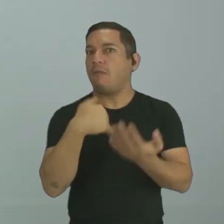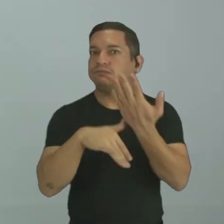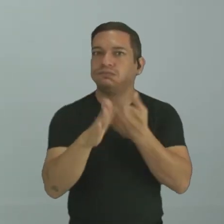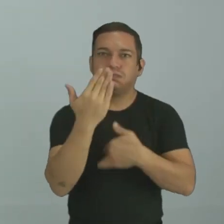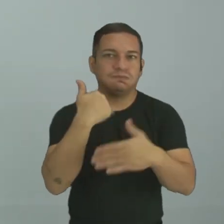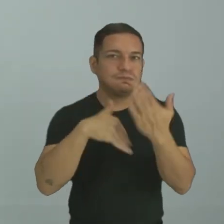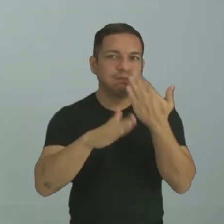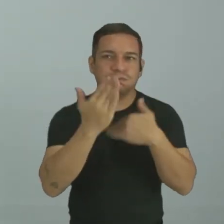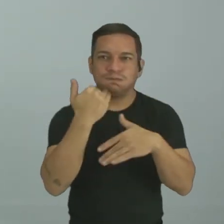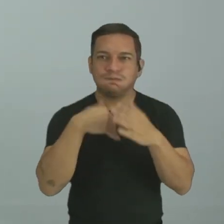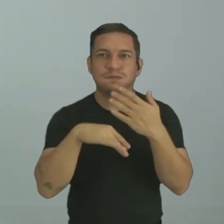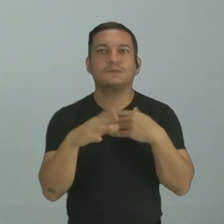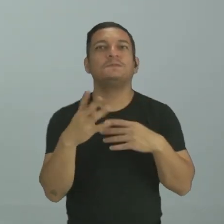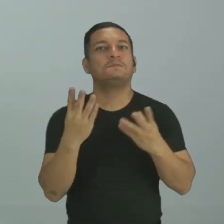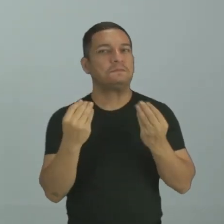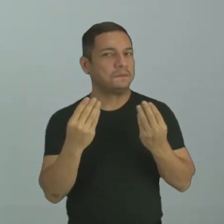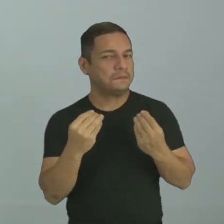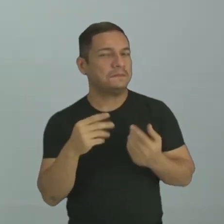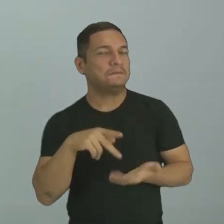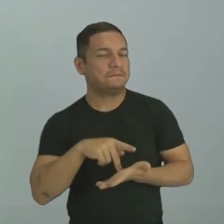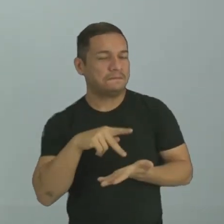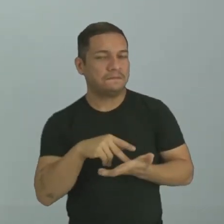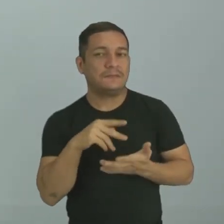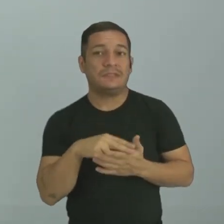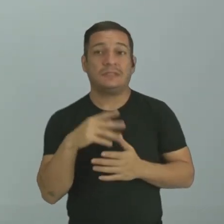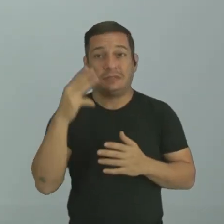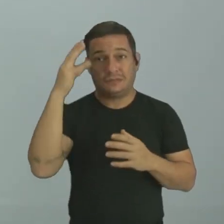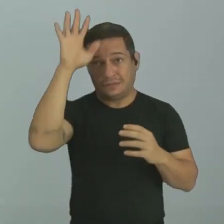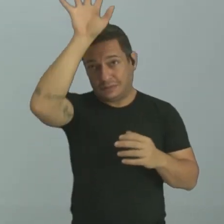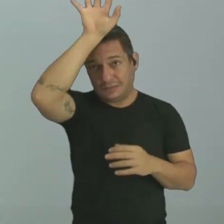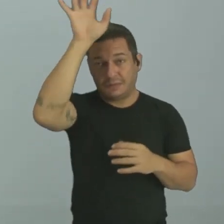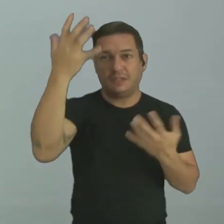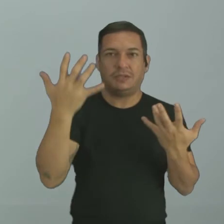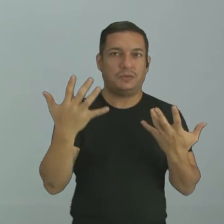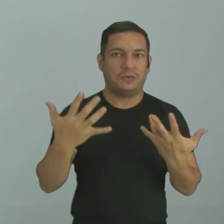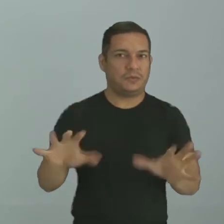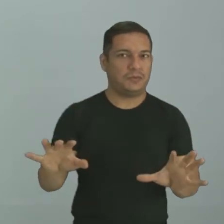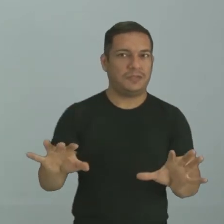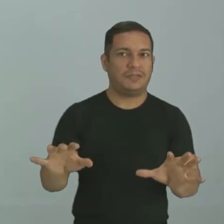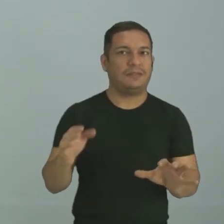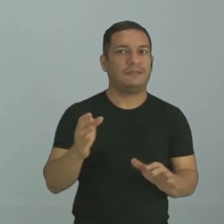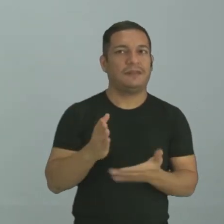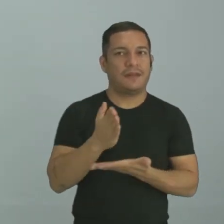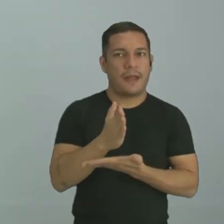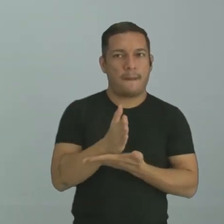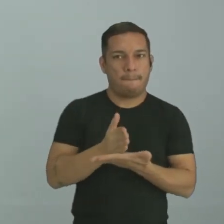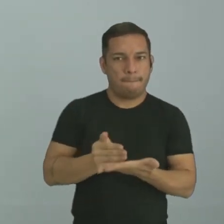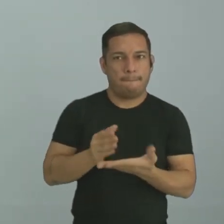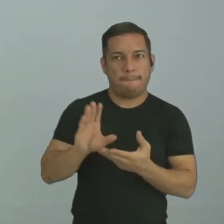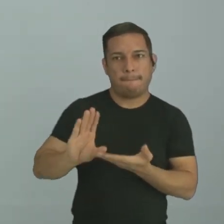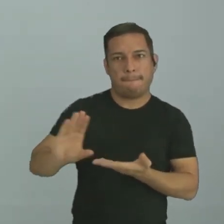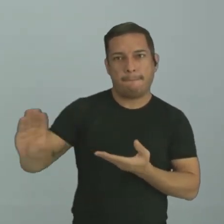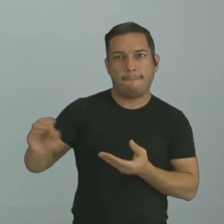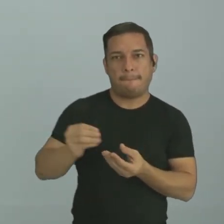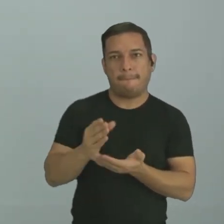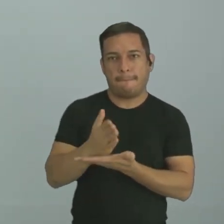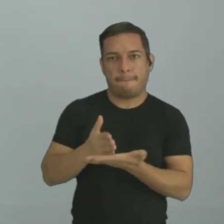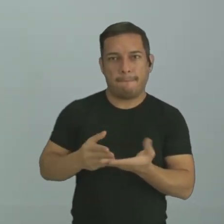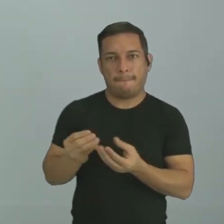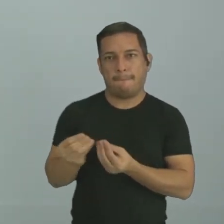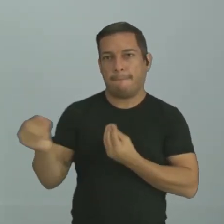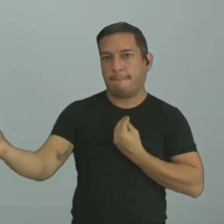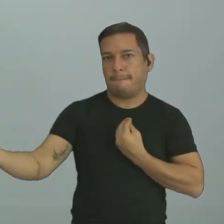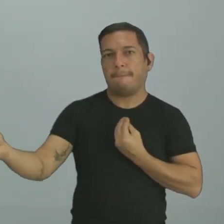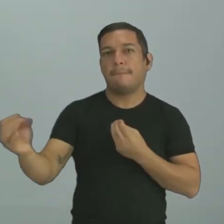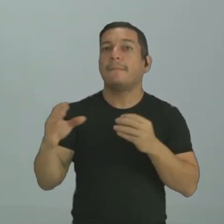comer demais. E... E ele não queria, né? O cebolinha não queria dividir a melancia, né?